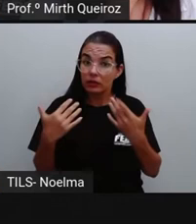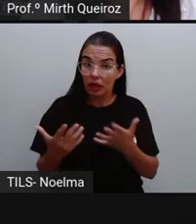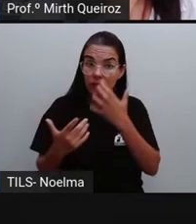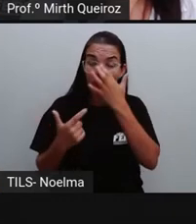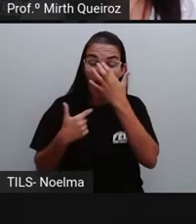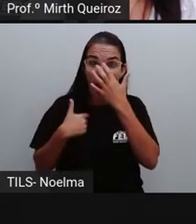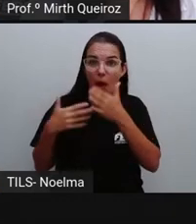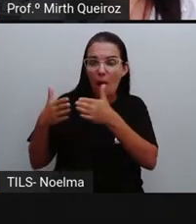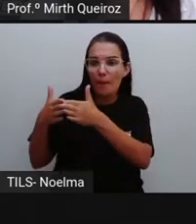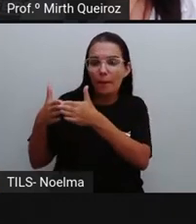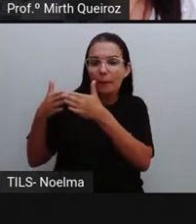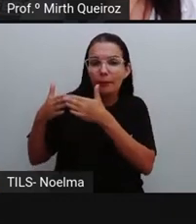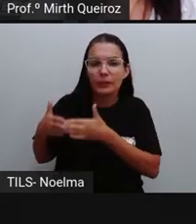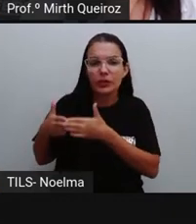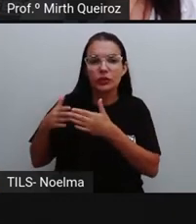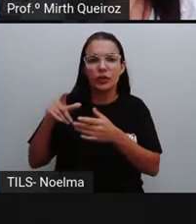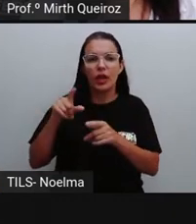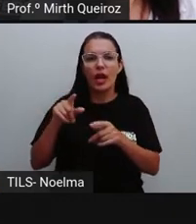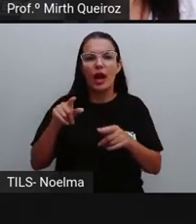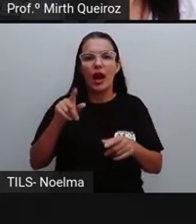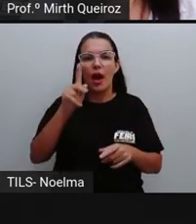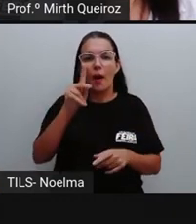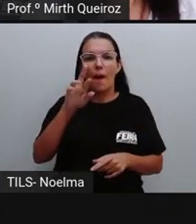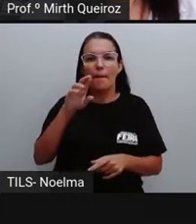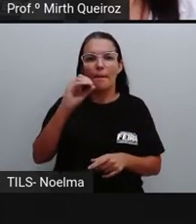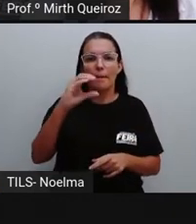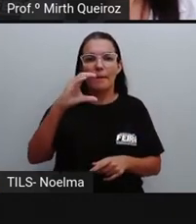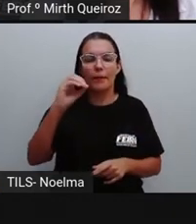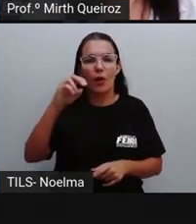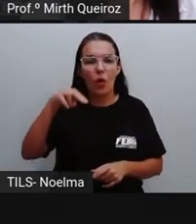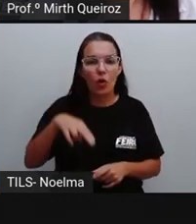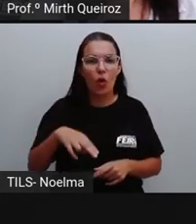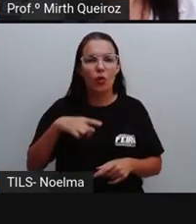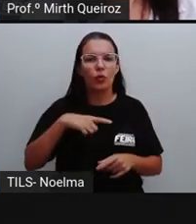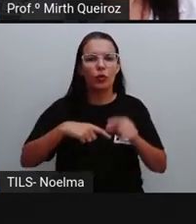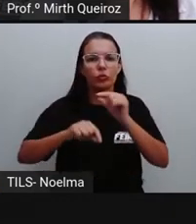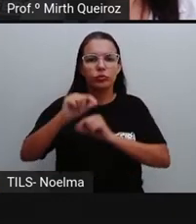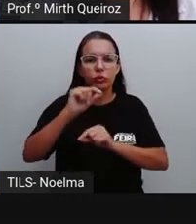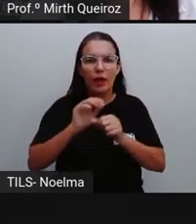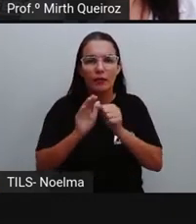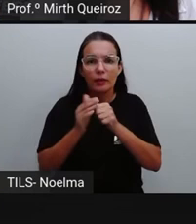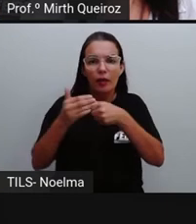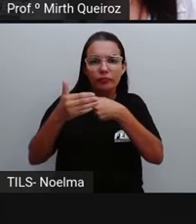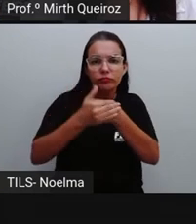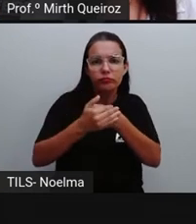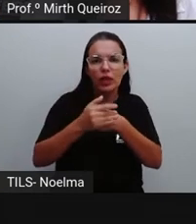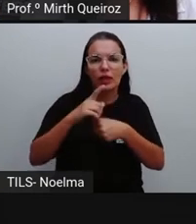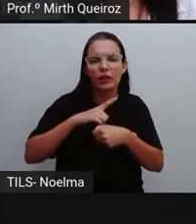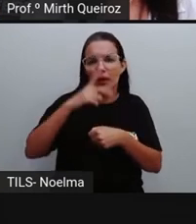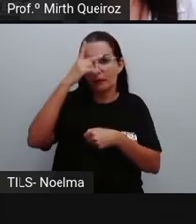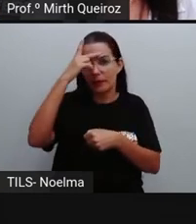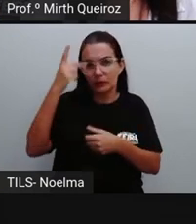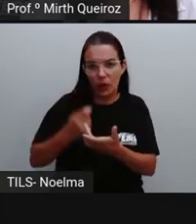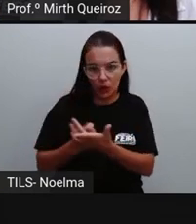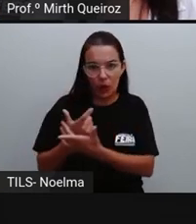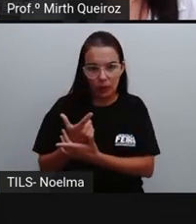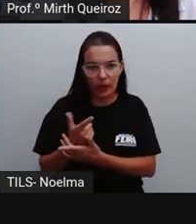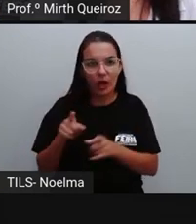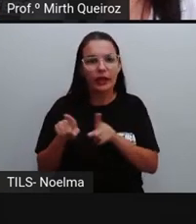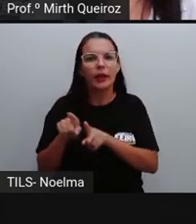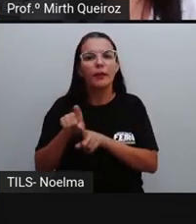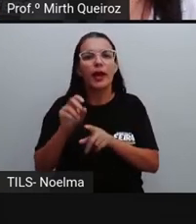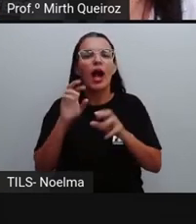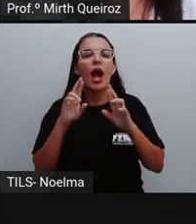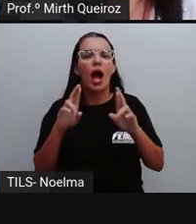Para tanto, recorri ao PROCON, Fundação de Proteção e Defesa do Consumidor, e